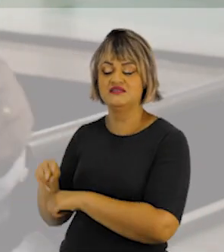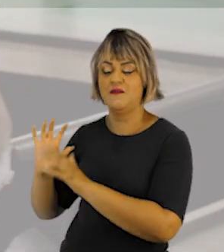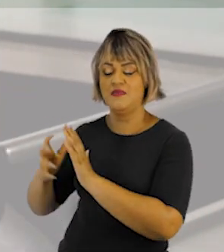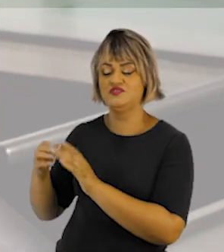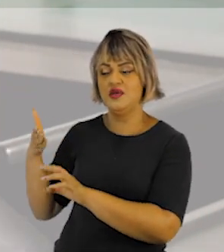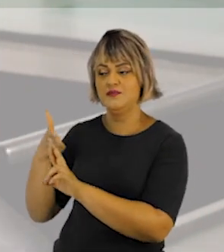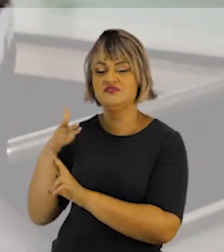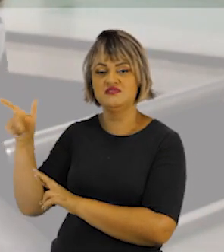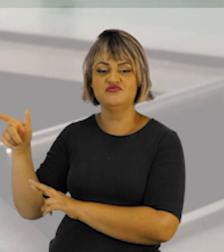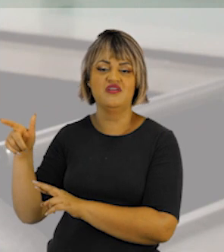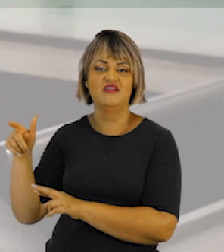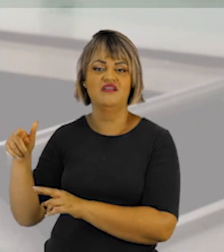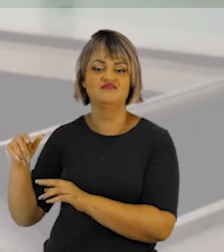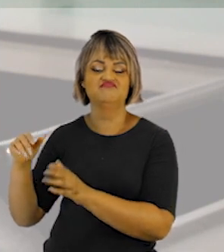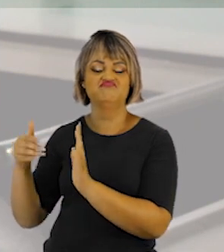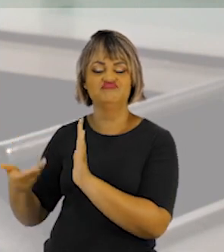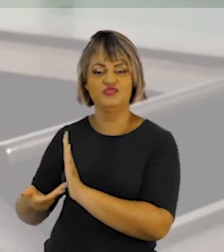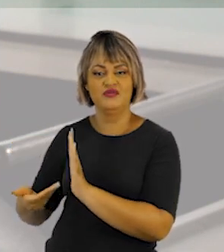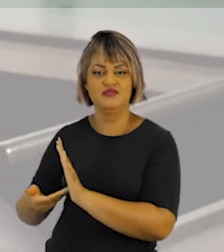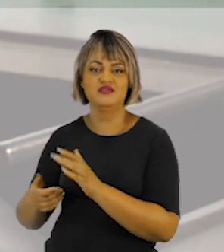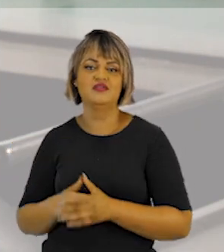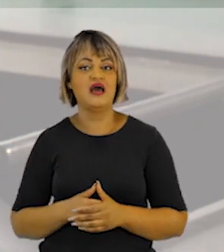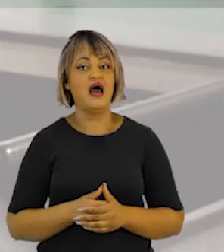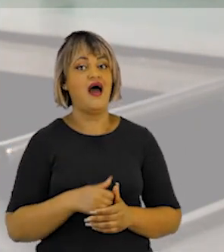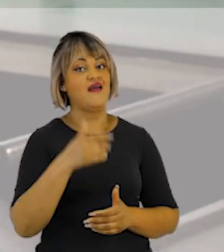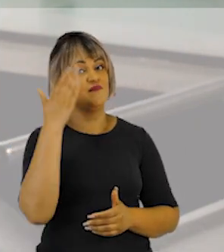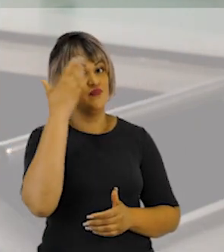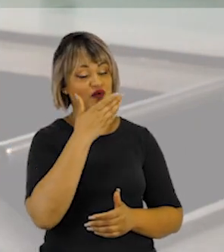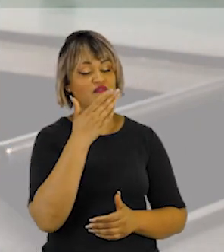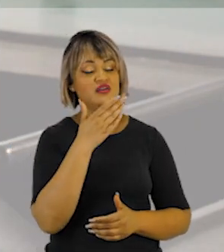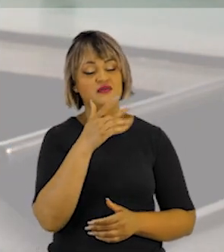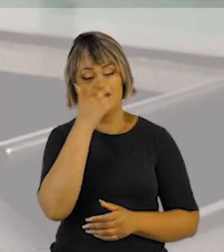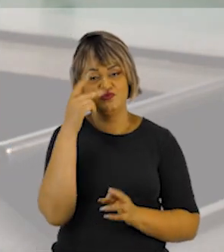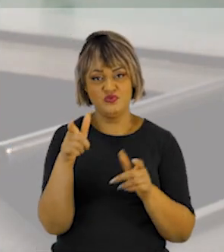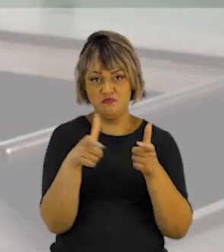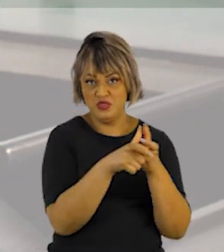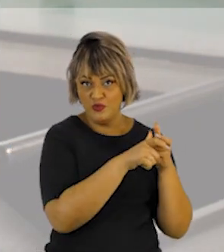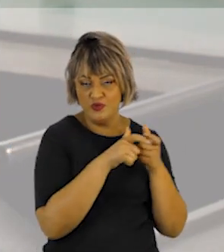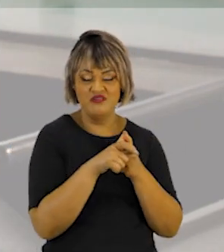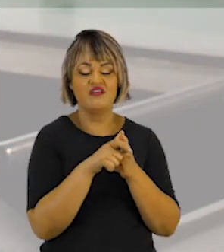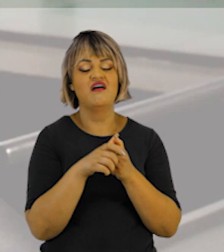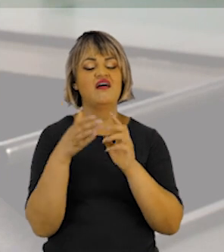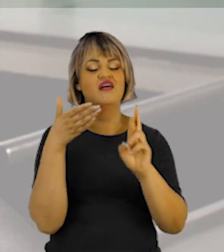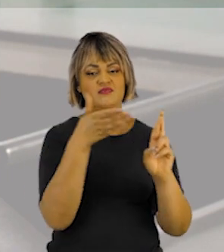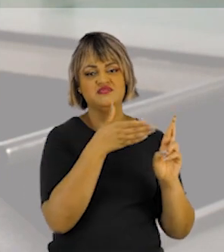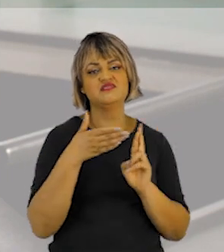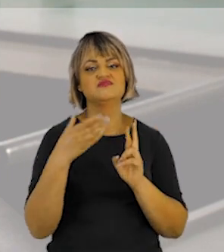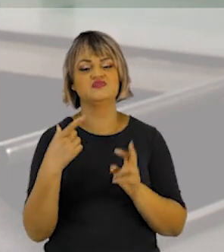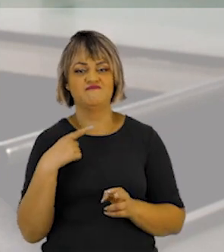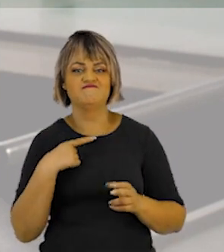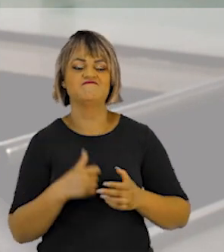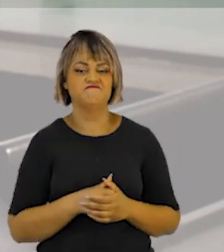para esse partido. E, assim, a gente garante que as minorias tenham representação. O sistema proporcional é sistema de